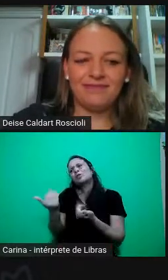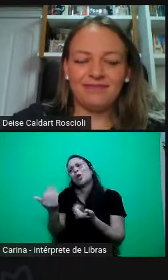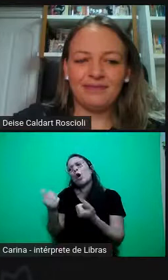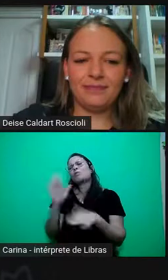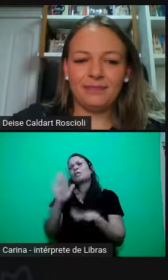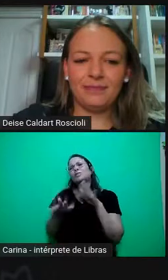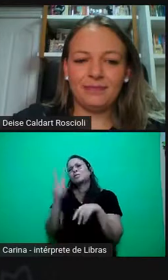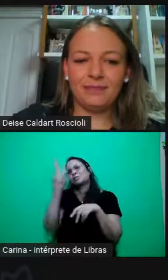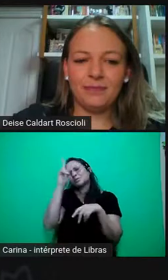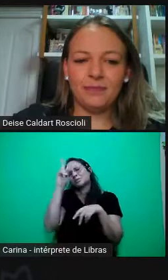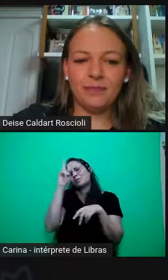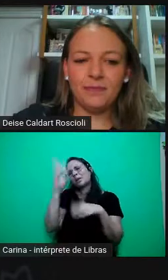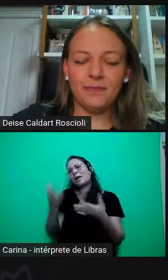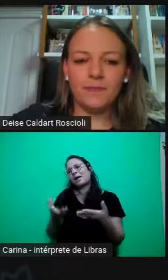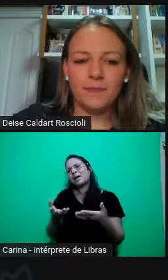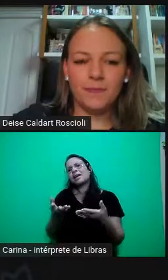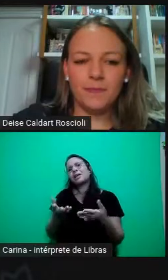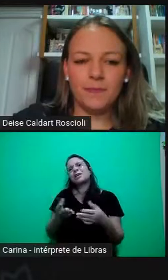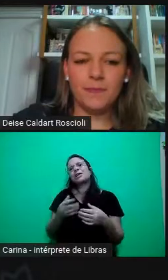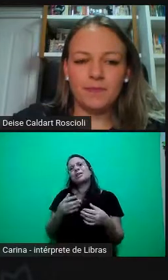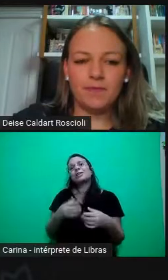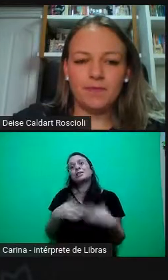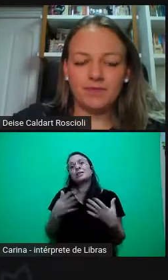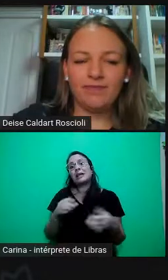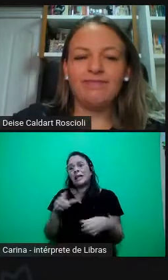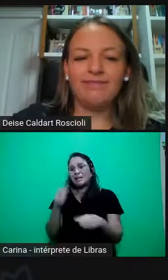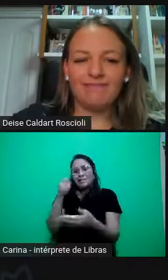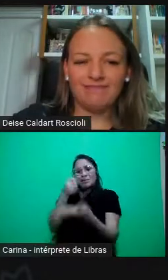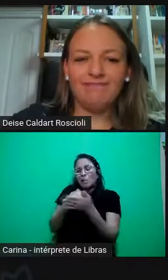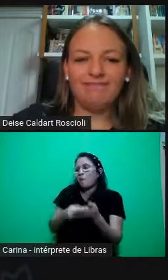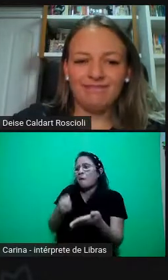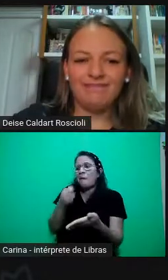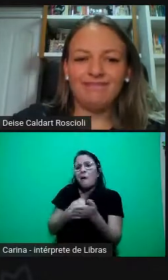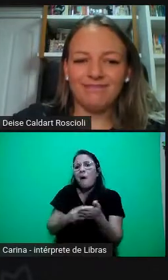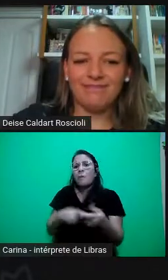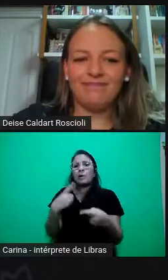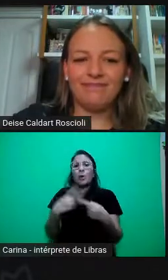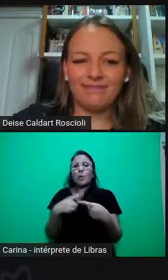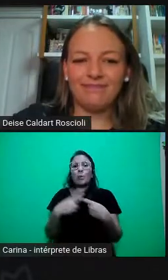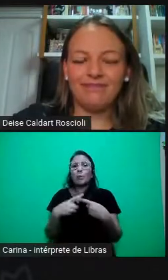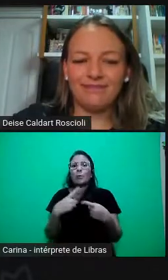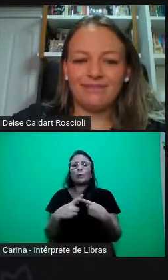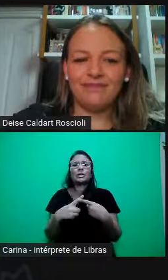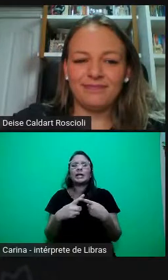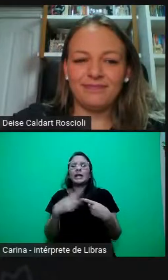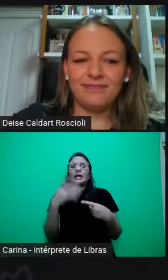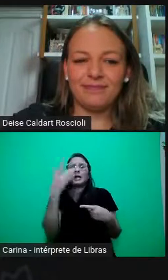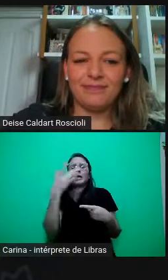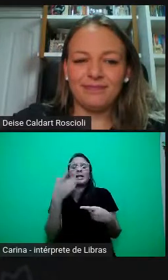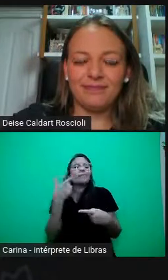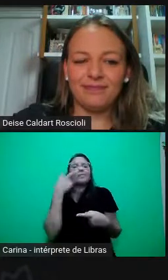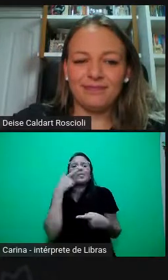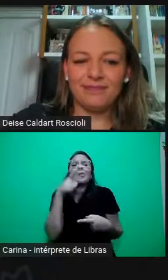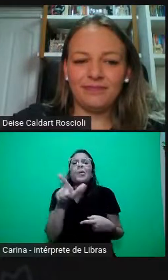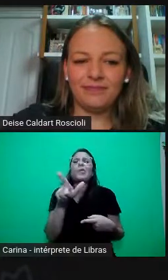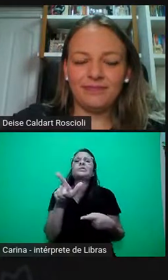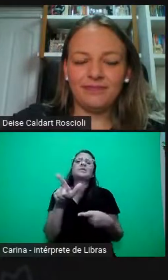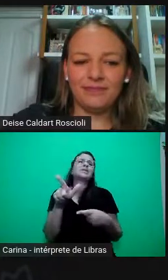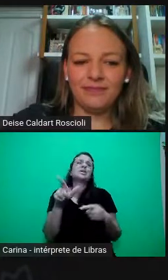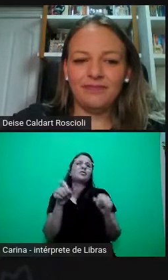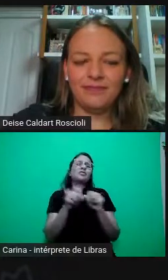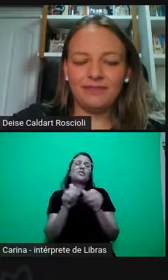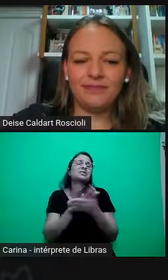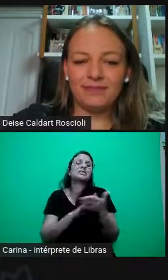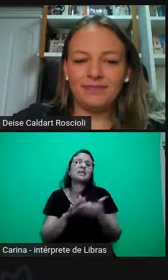penso, bom, além de tudo, elas estão se cobrando, né, por não terem tido uma reação e que sociedade é essa que espera que